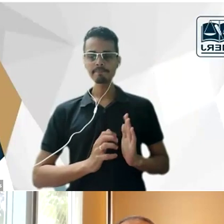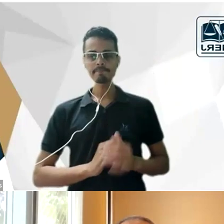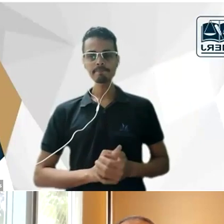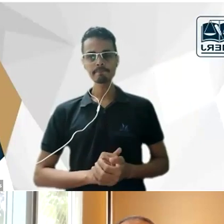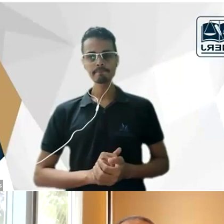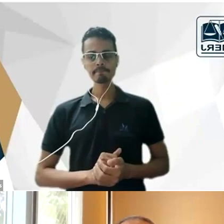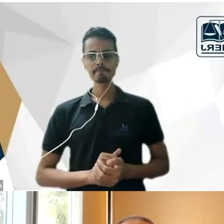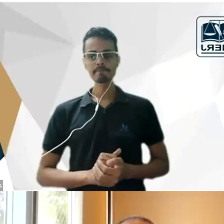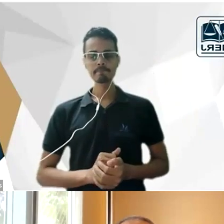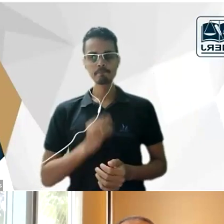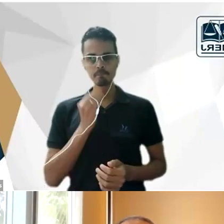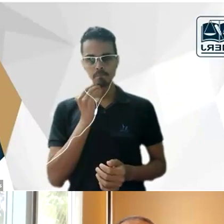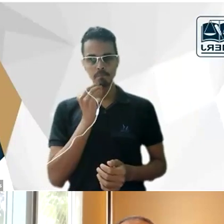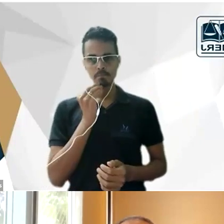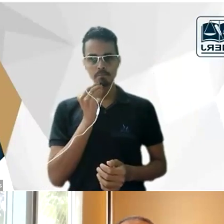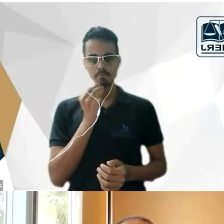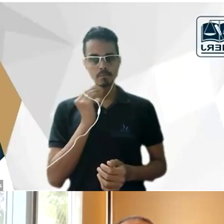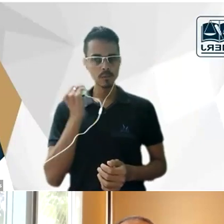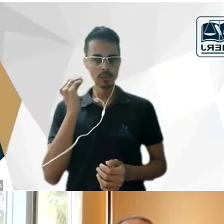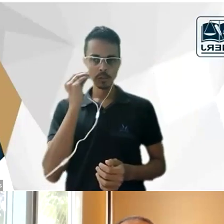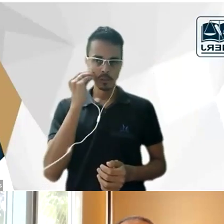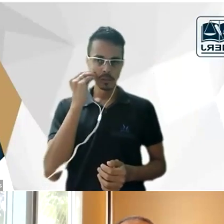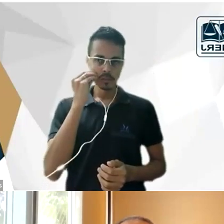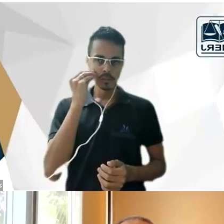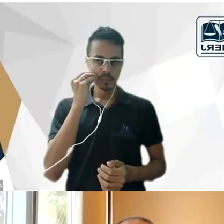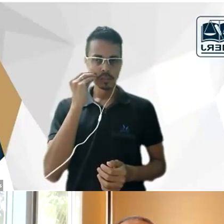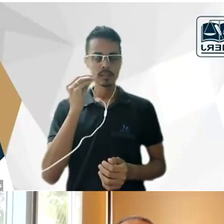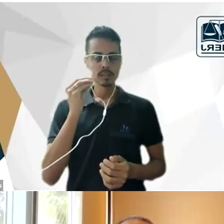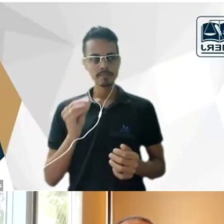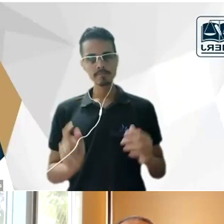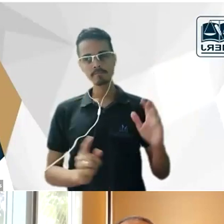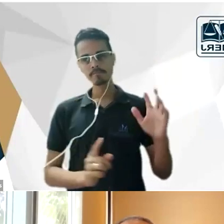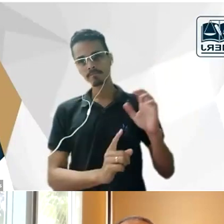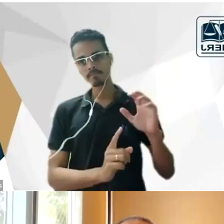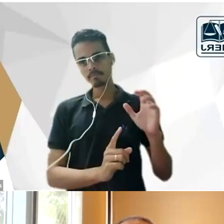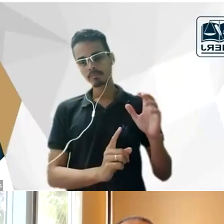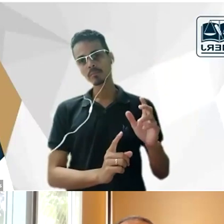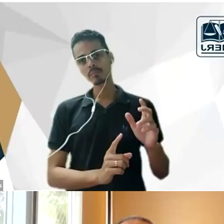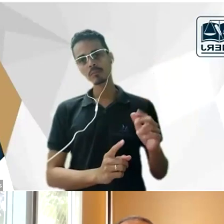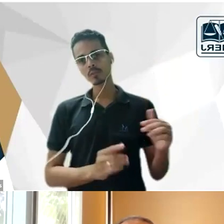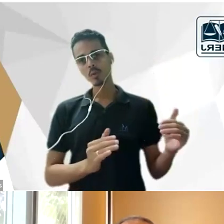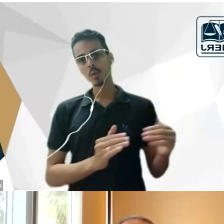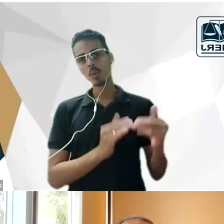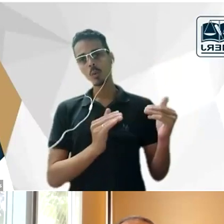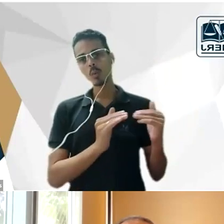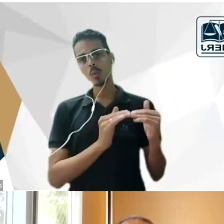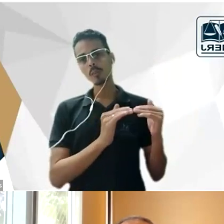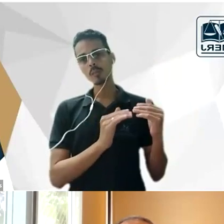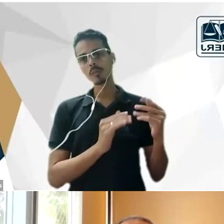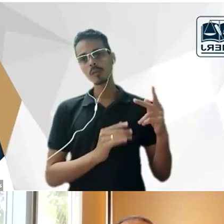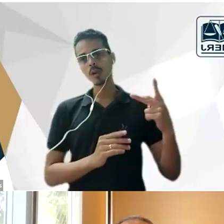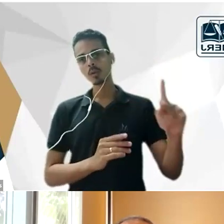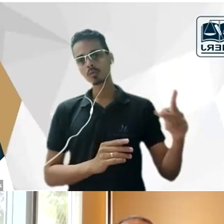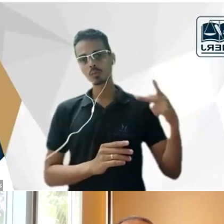instrumentalizar o pensamento do Tobias Barreto também de acordo com as suas próprias batalhas e lutas políticas ideológicas posteriores